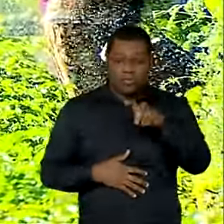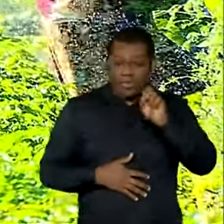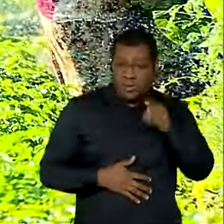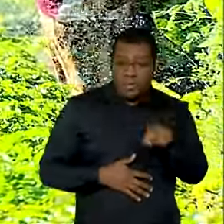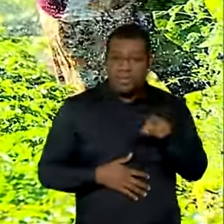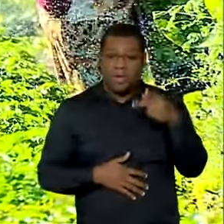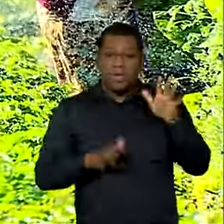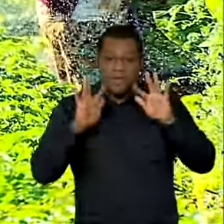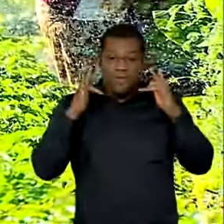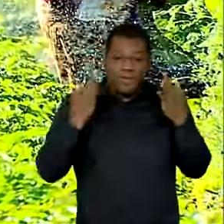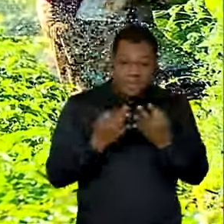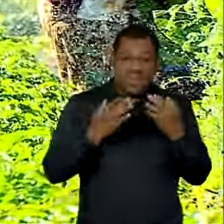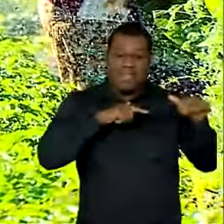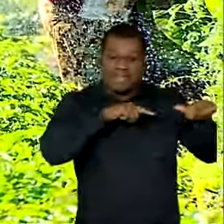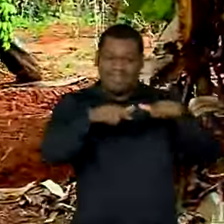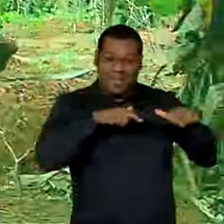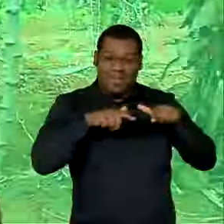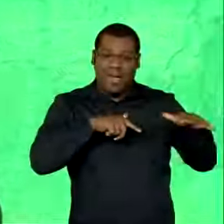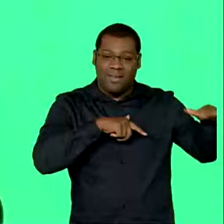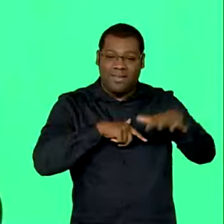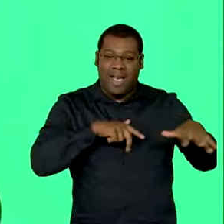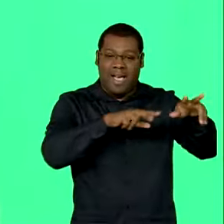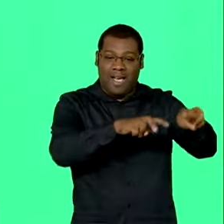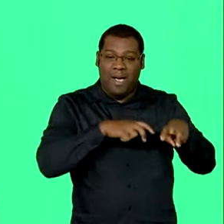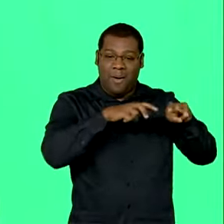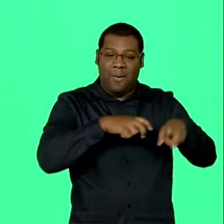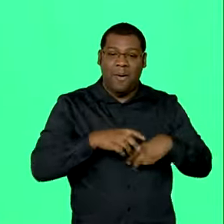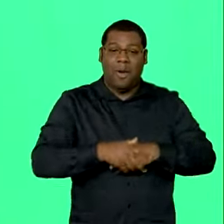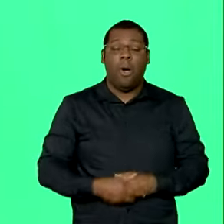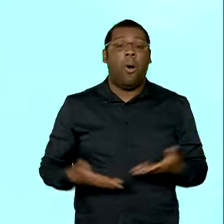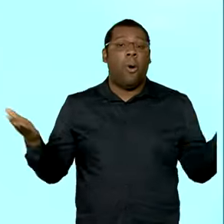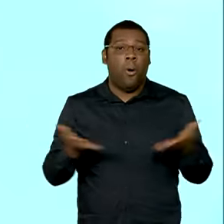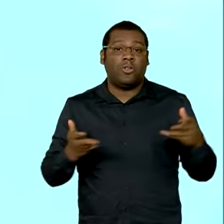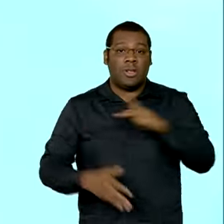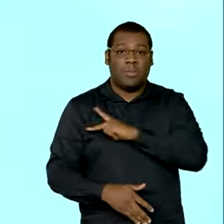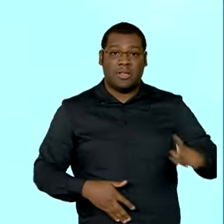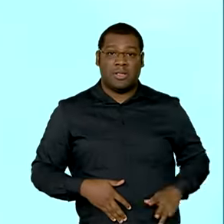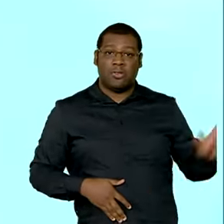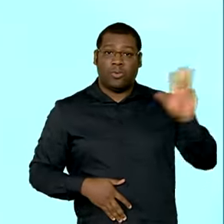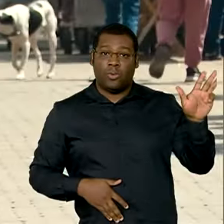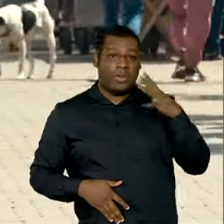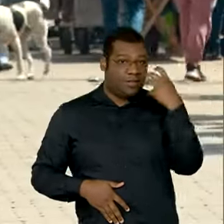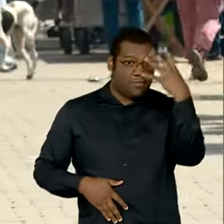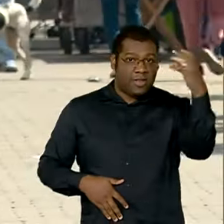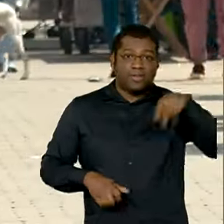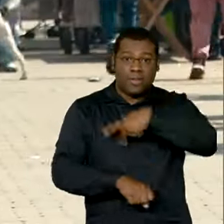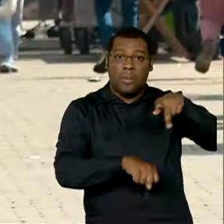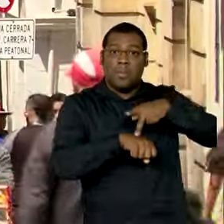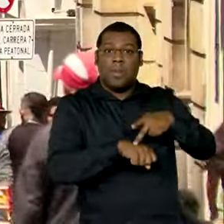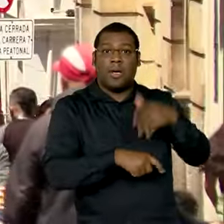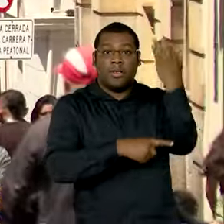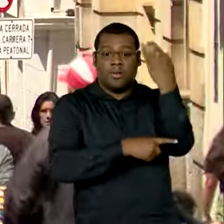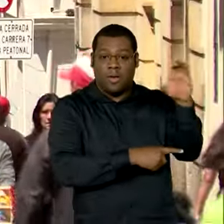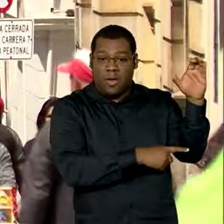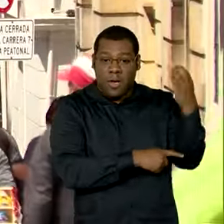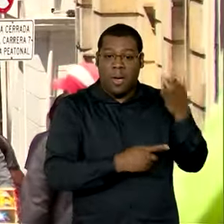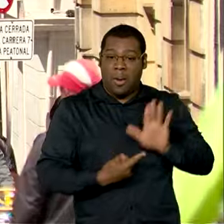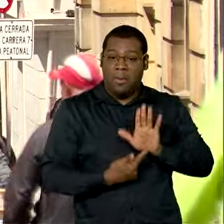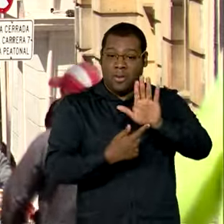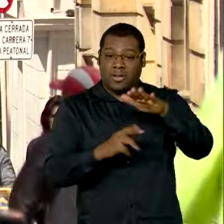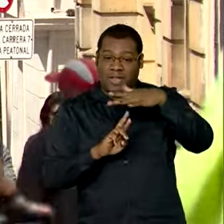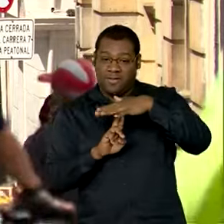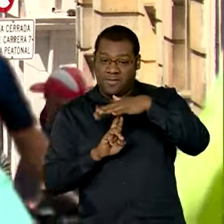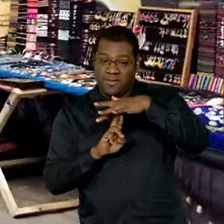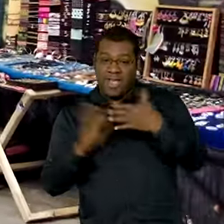querem viver e trabalhar no campo. E ainda hoje, Lula viaja para Colômbia, onde abre a Feira do Livro e tem